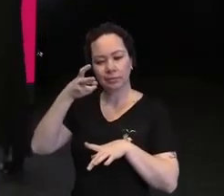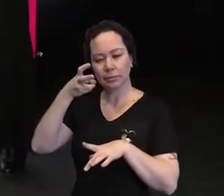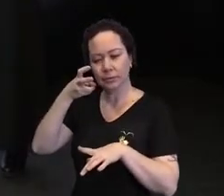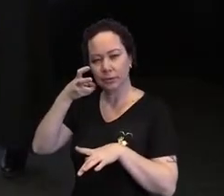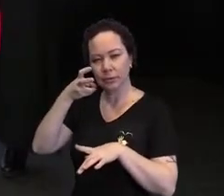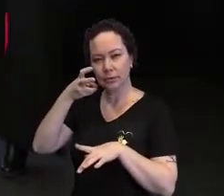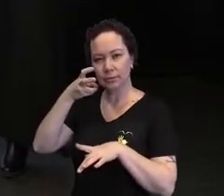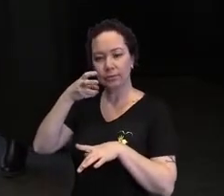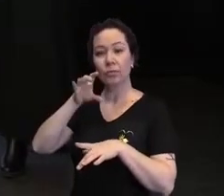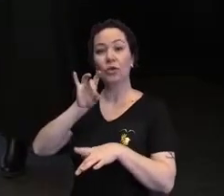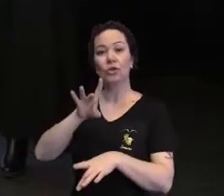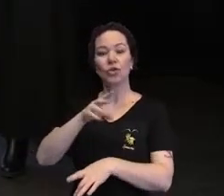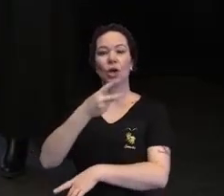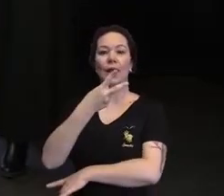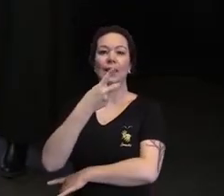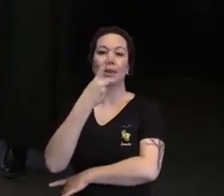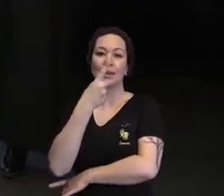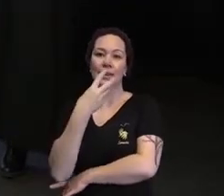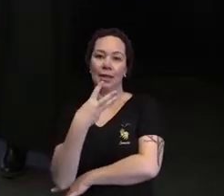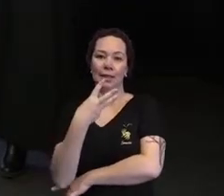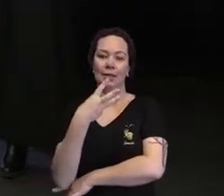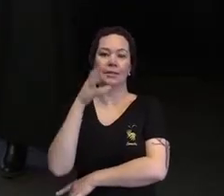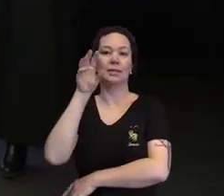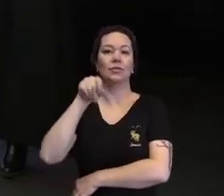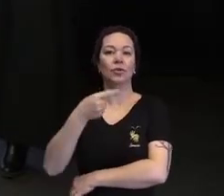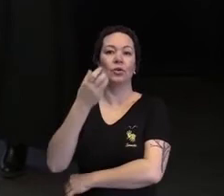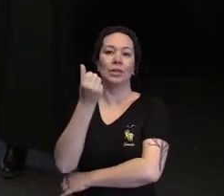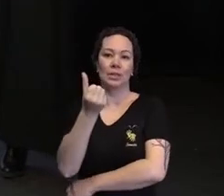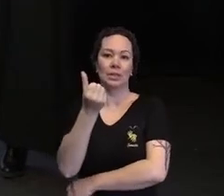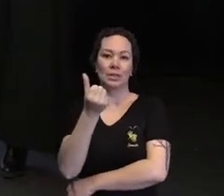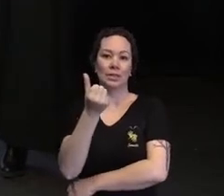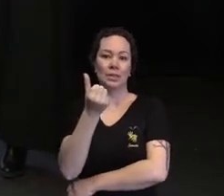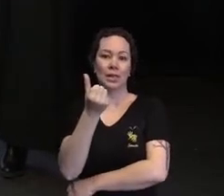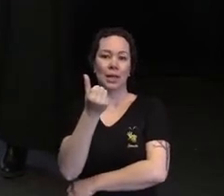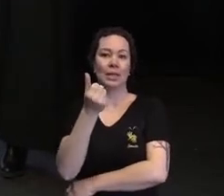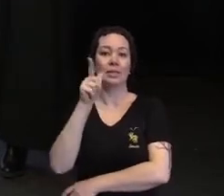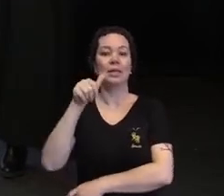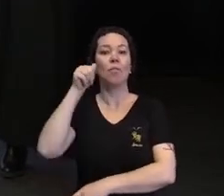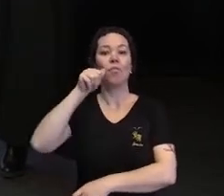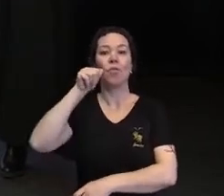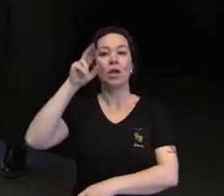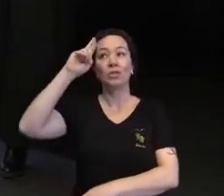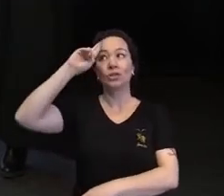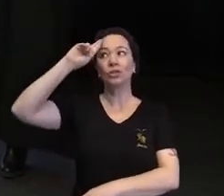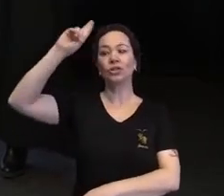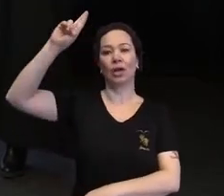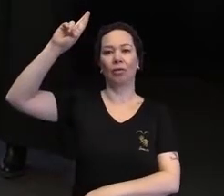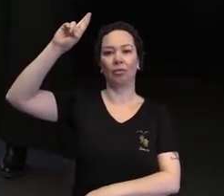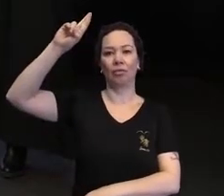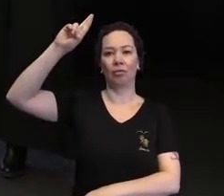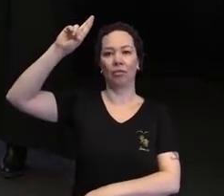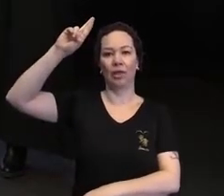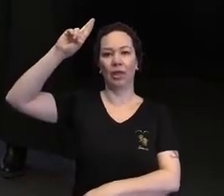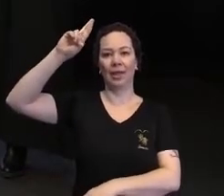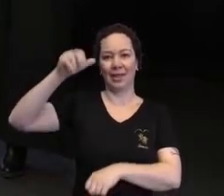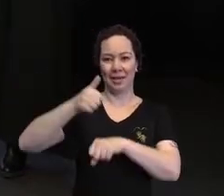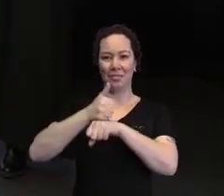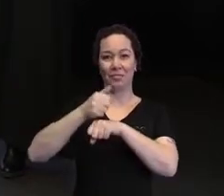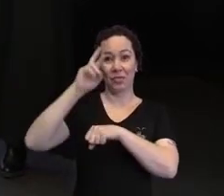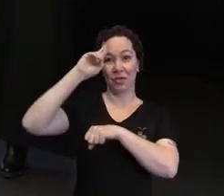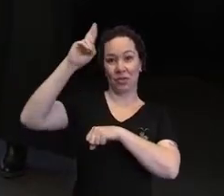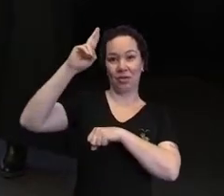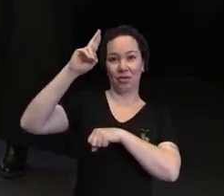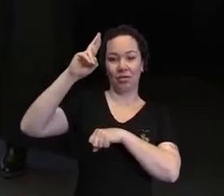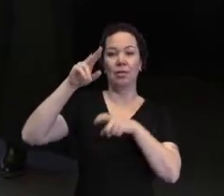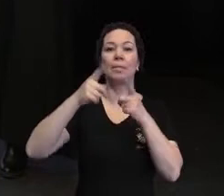somente 13,6% das mulheres estão nos quadros executivos. E ainda, que são as mulheres que mais se formam